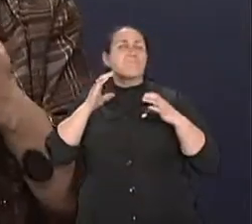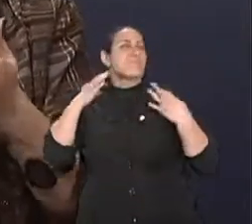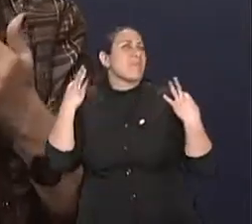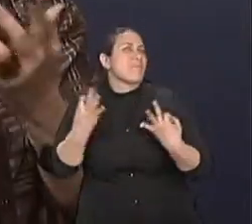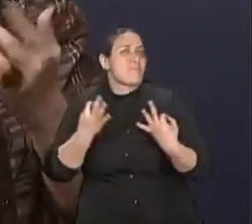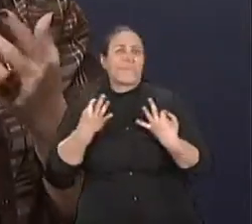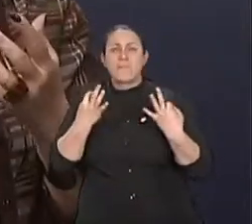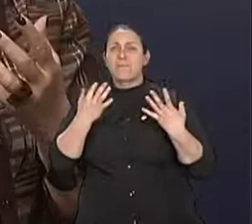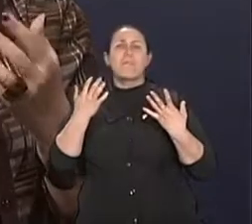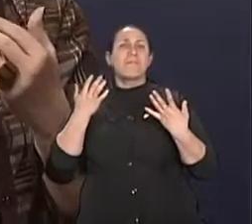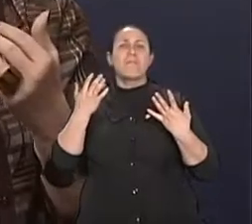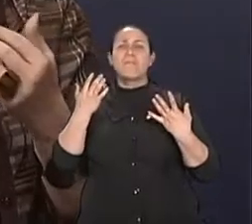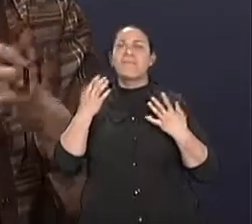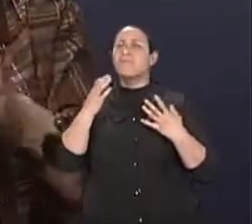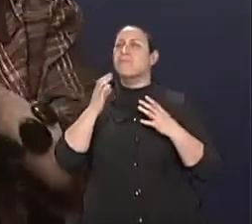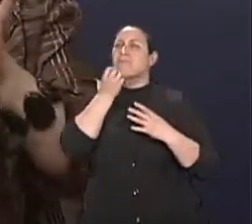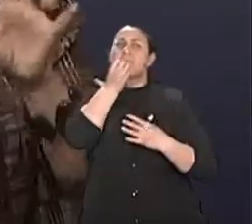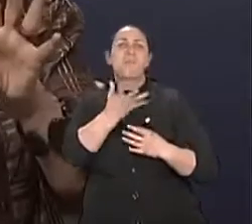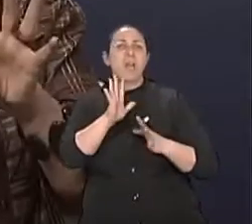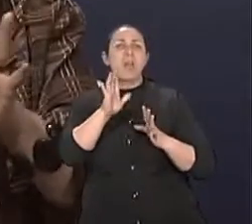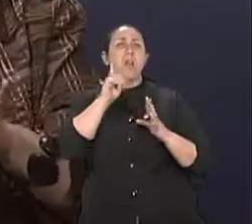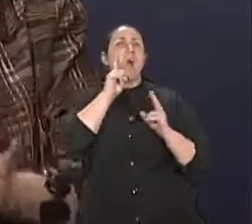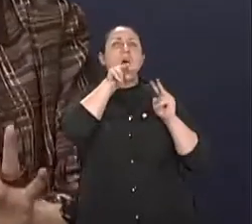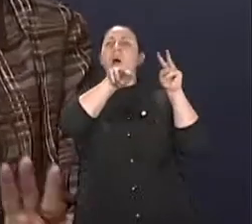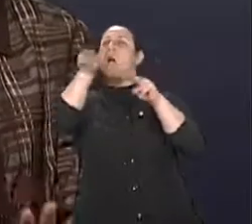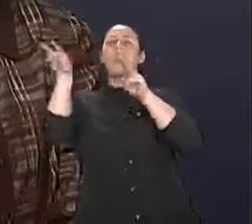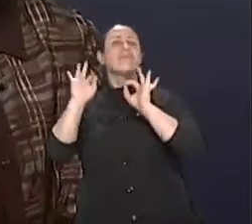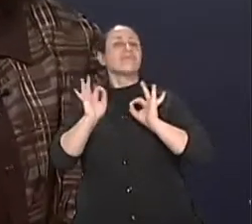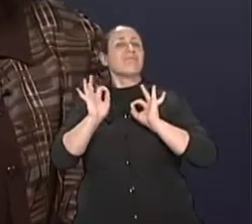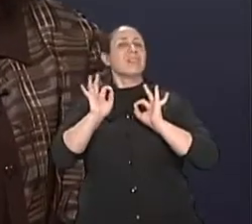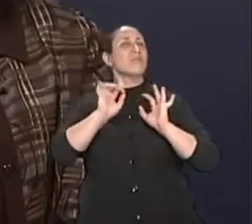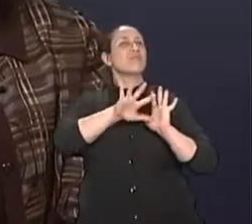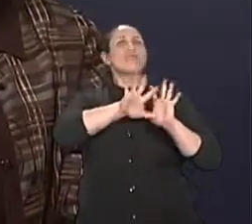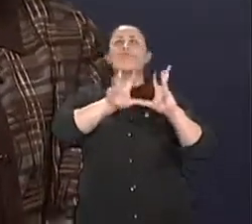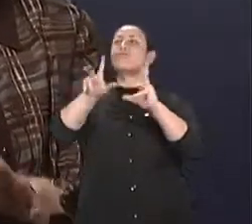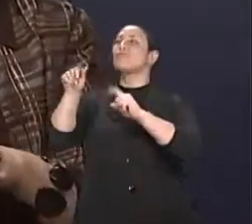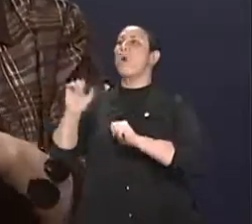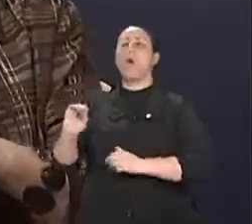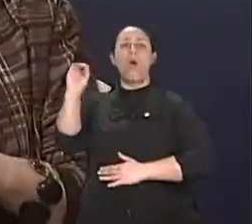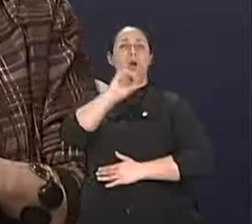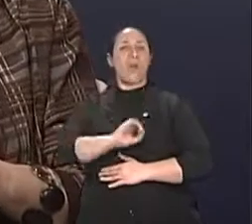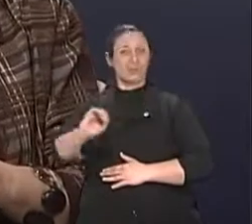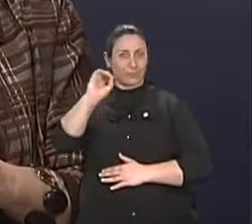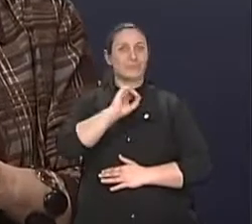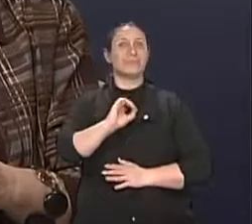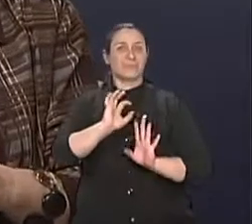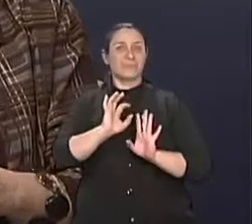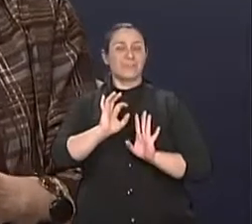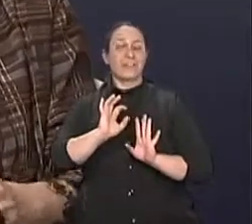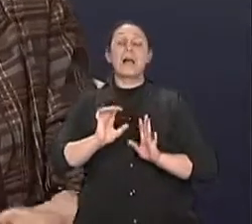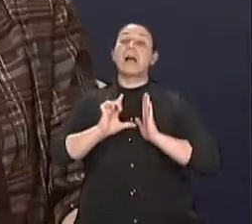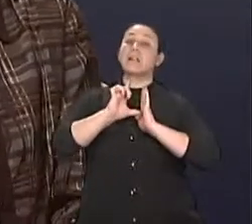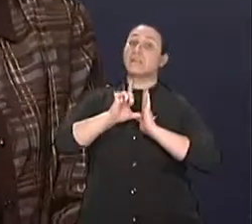ninguém olha pro outro. Tudo que tu vê é o que tem de melhor. Daí passa essa paixão.